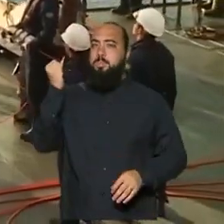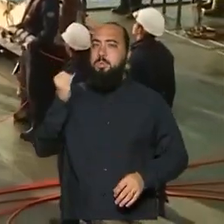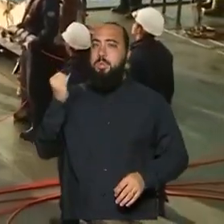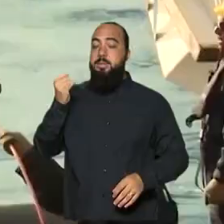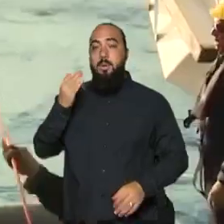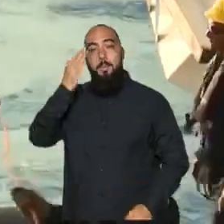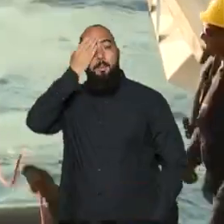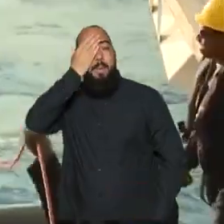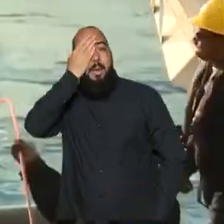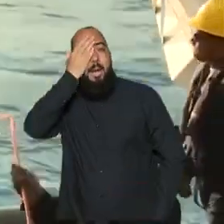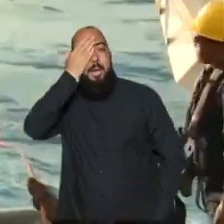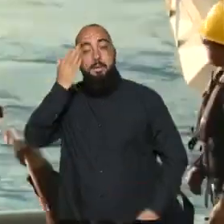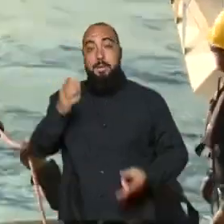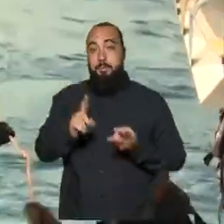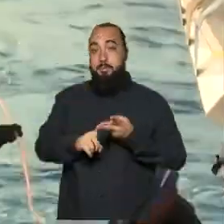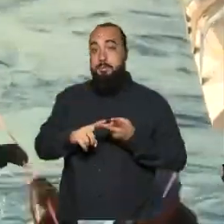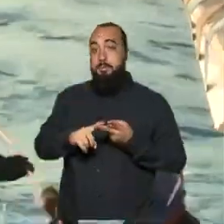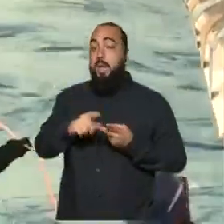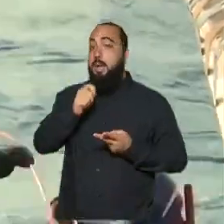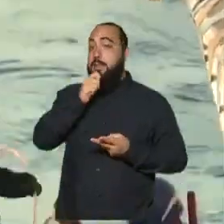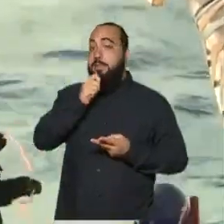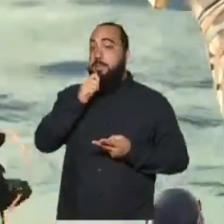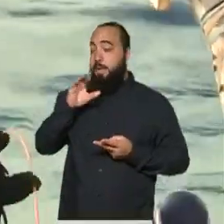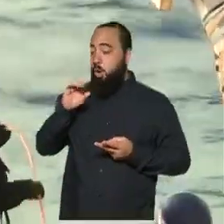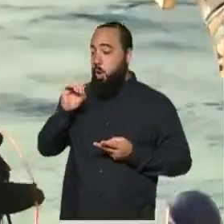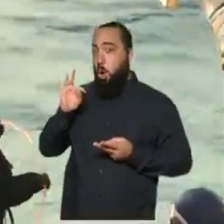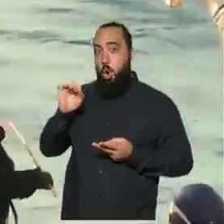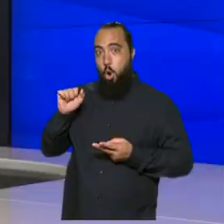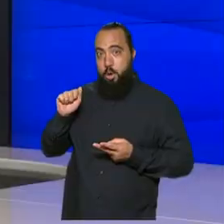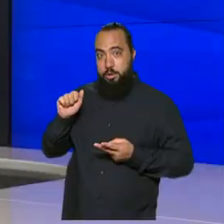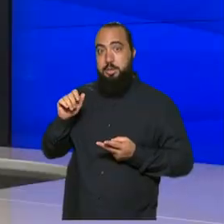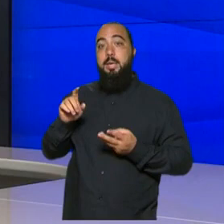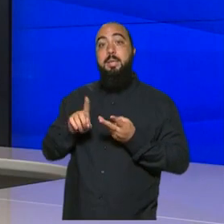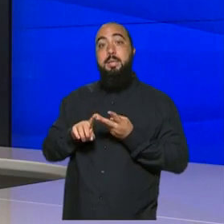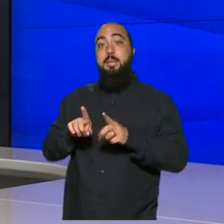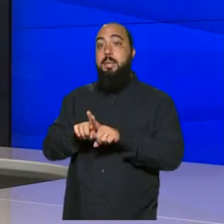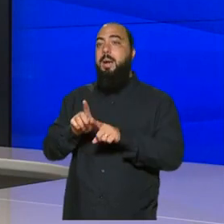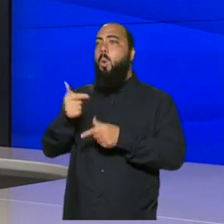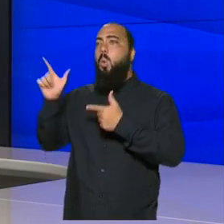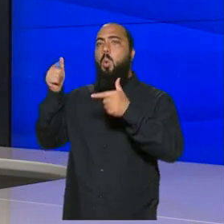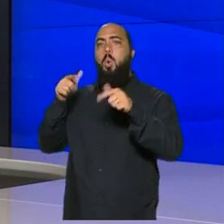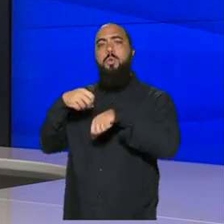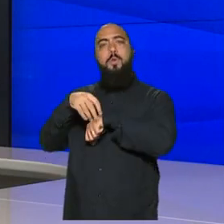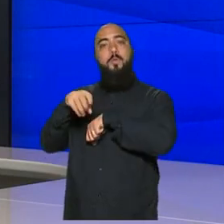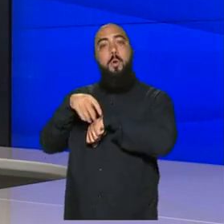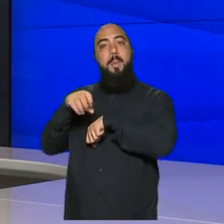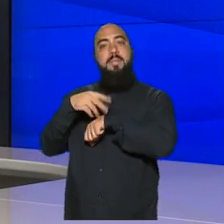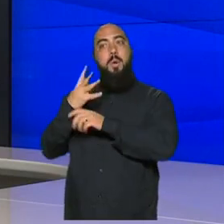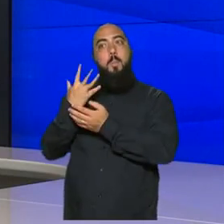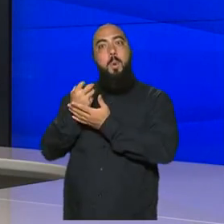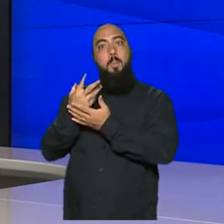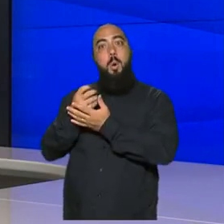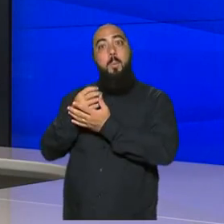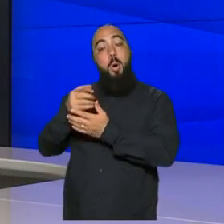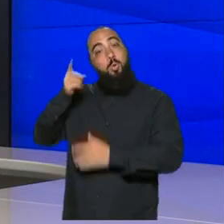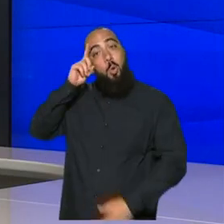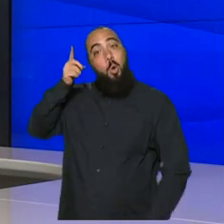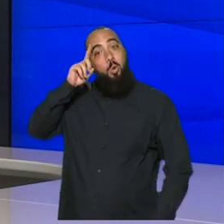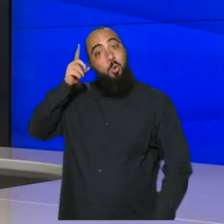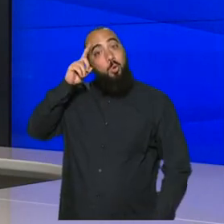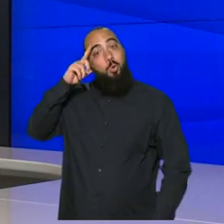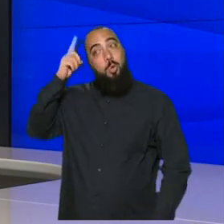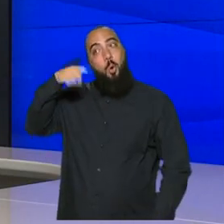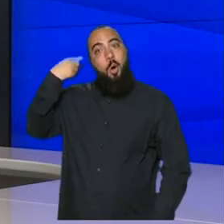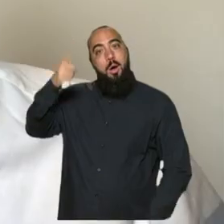Pirata, o SimCosta, enfim, e outros que nos dão informações atualizadas 24 horas sobre a